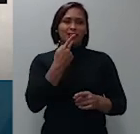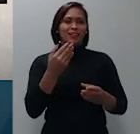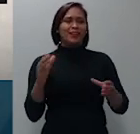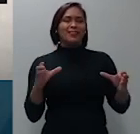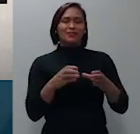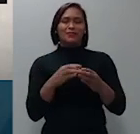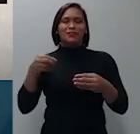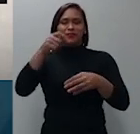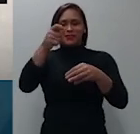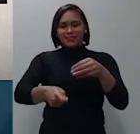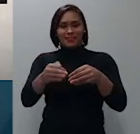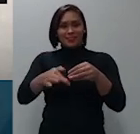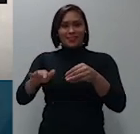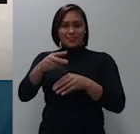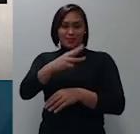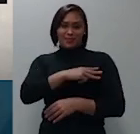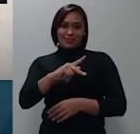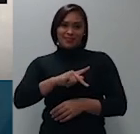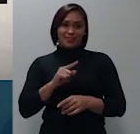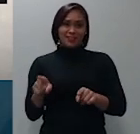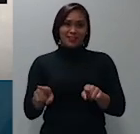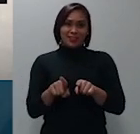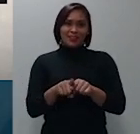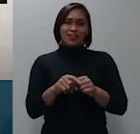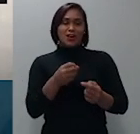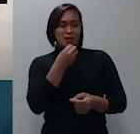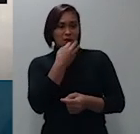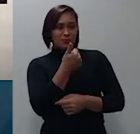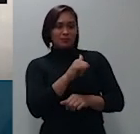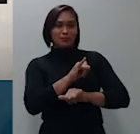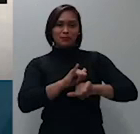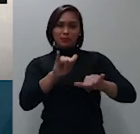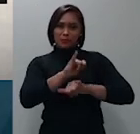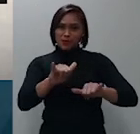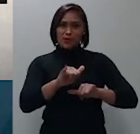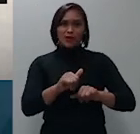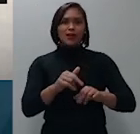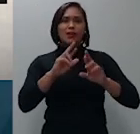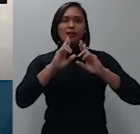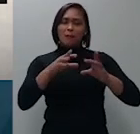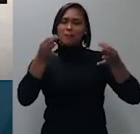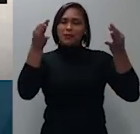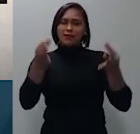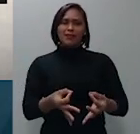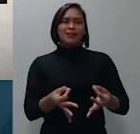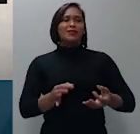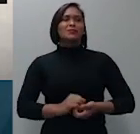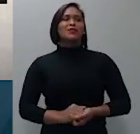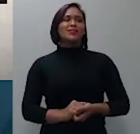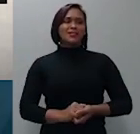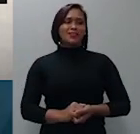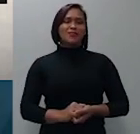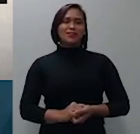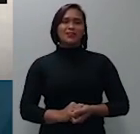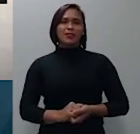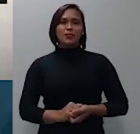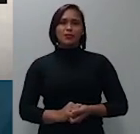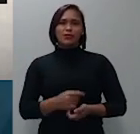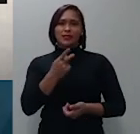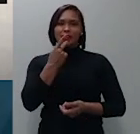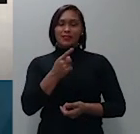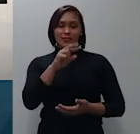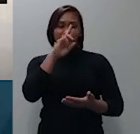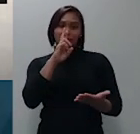Federal está bem assim a proclamação? Perfeito decisão unânime